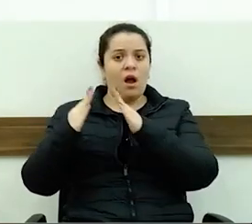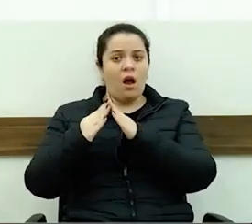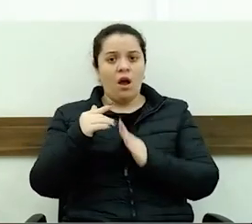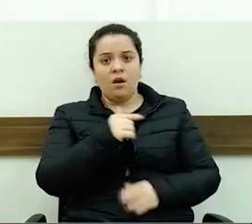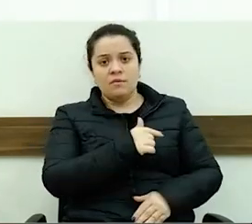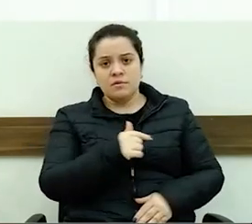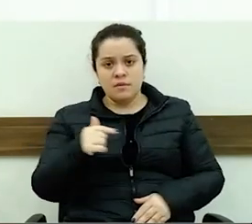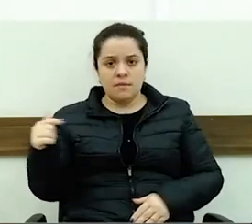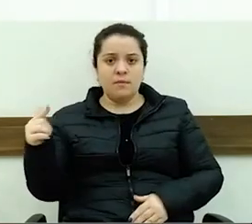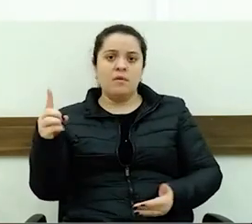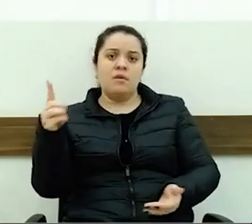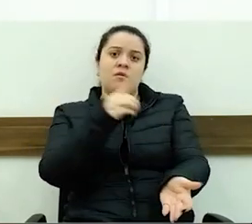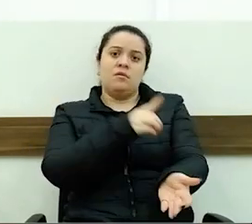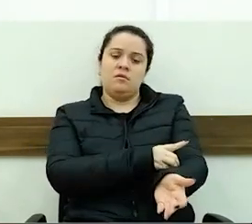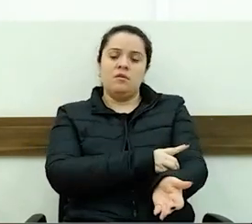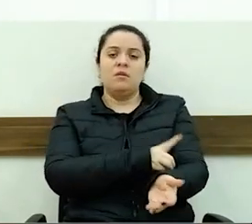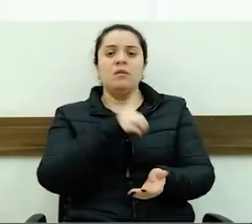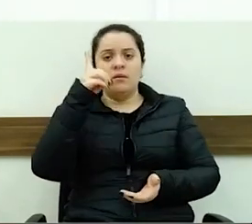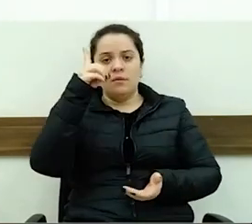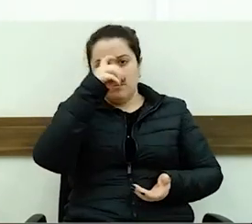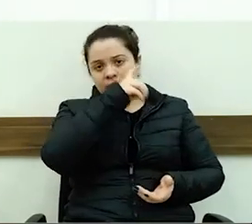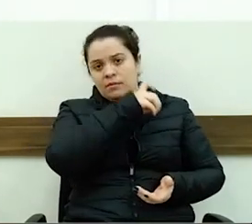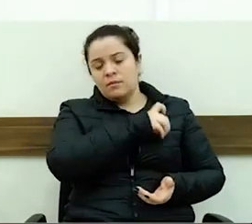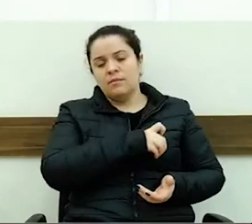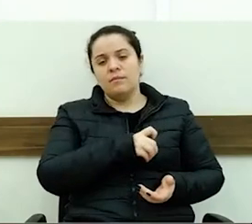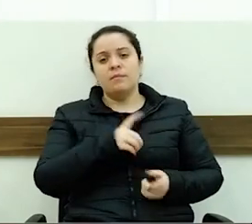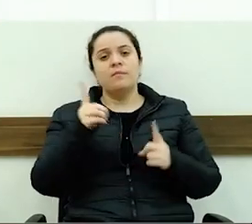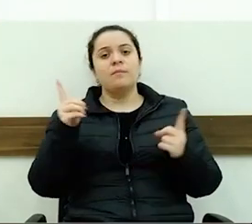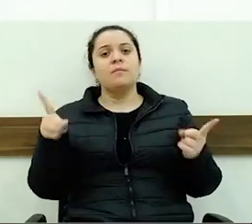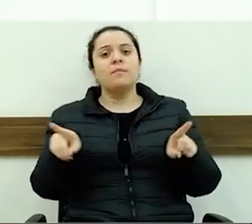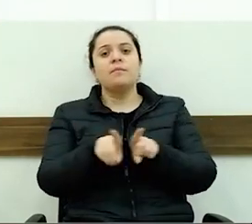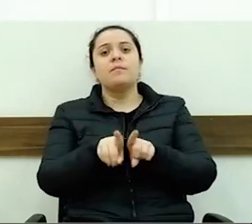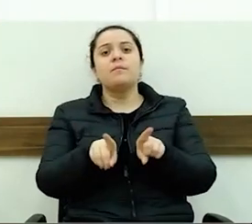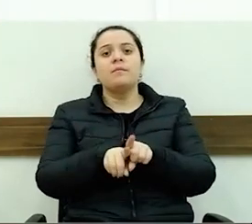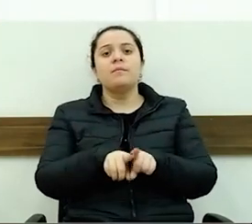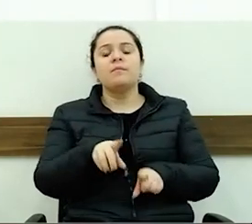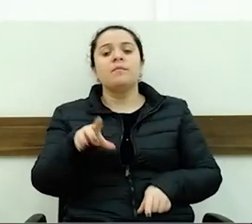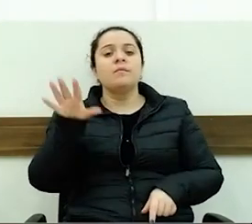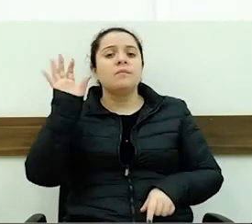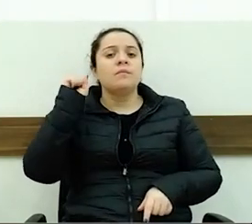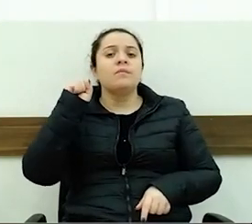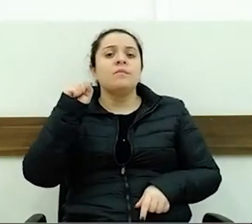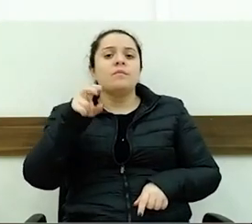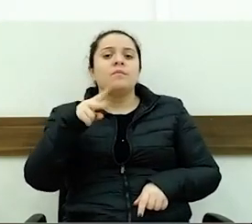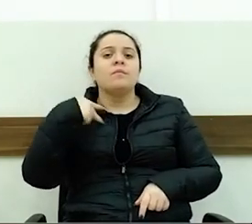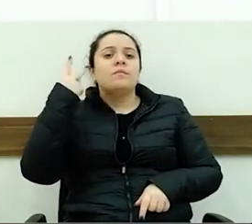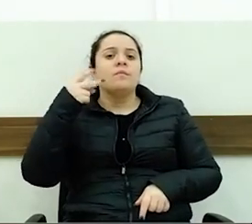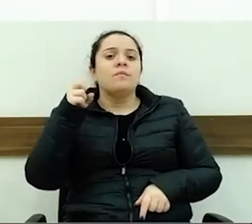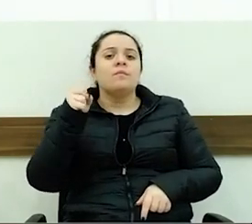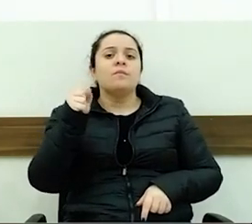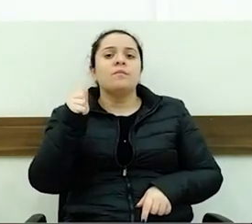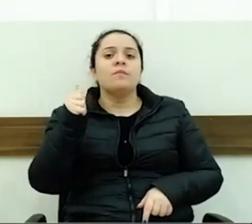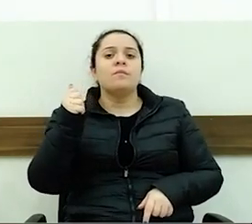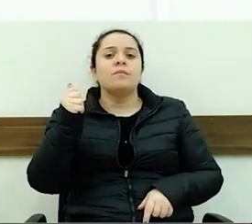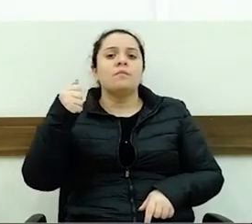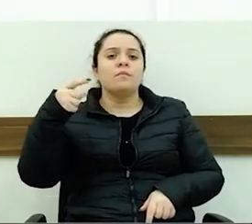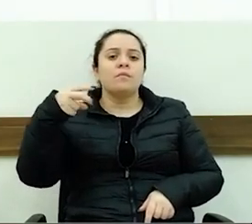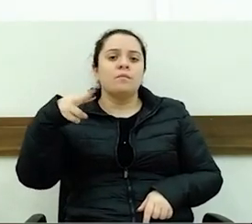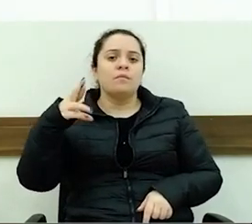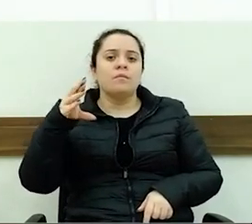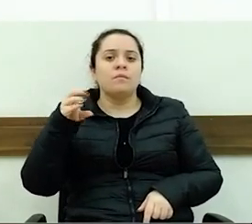Mas também ouço o vereador Sandro dizer aqui que as pessoas não contribuem para que esse mosquito aí venha